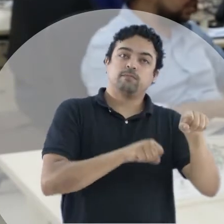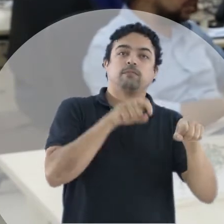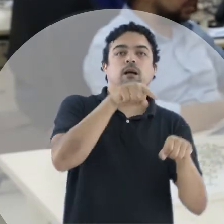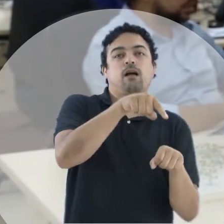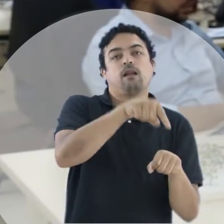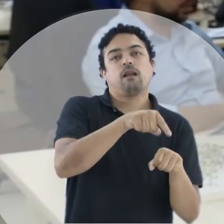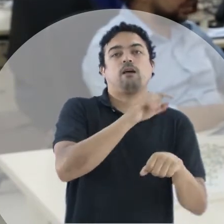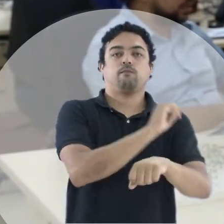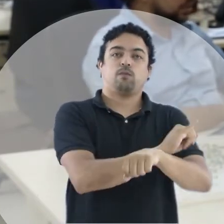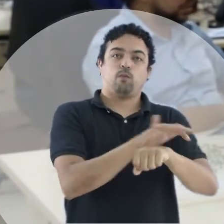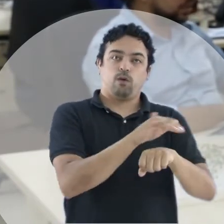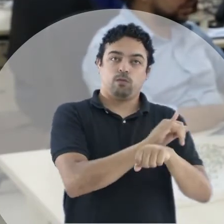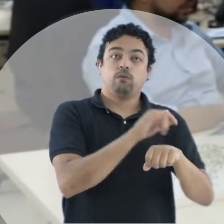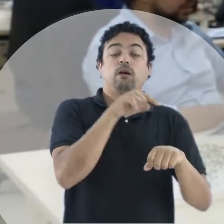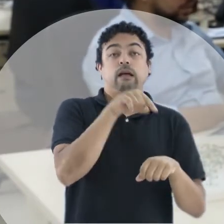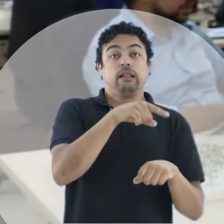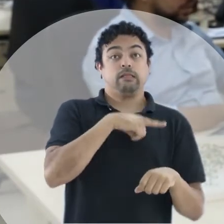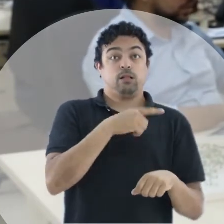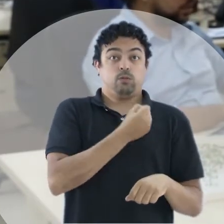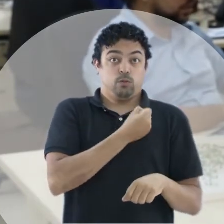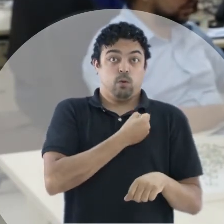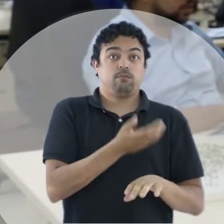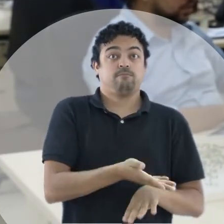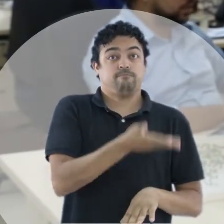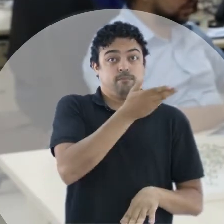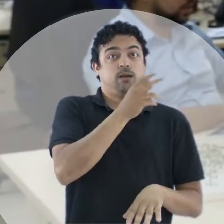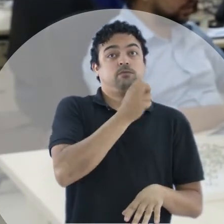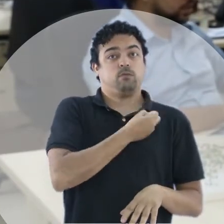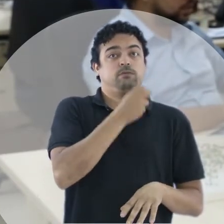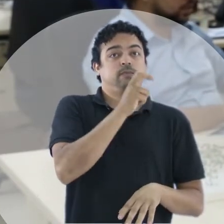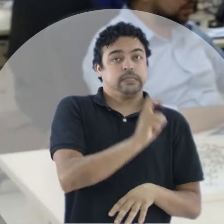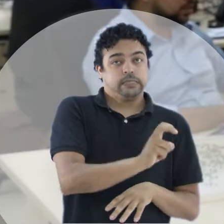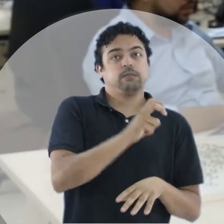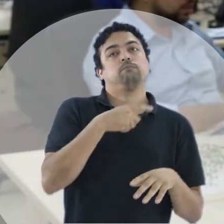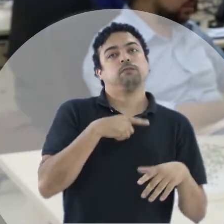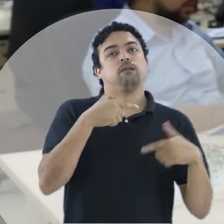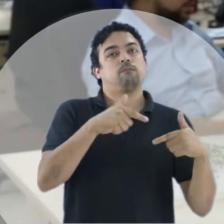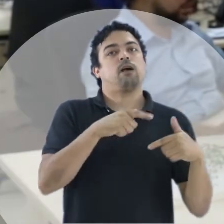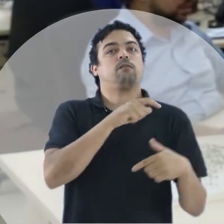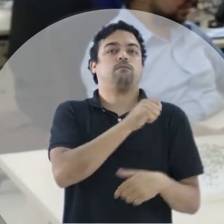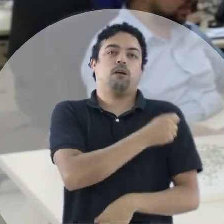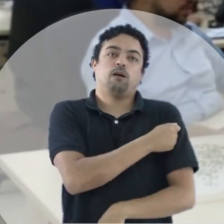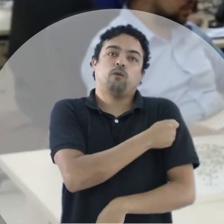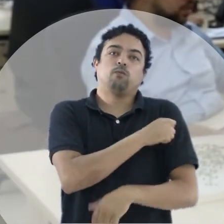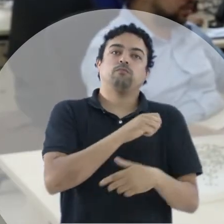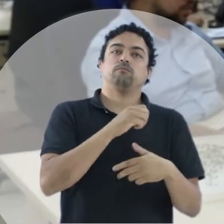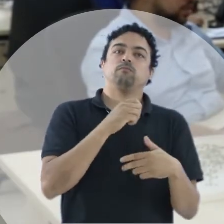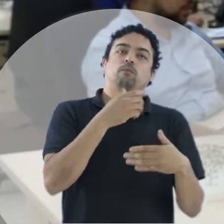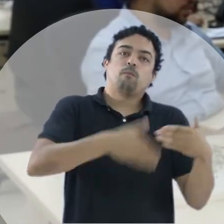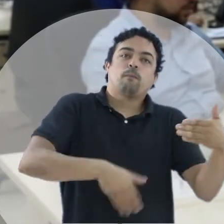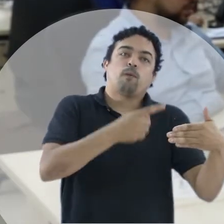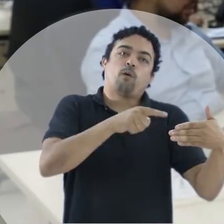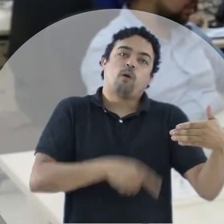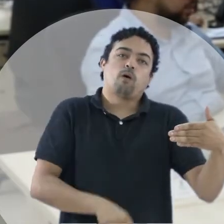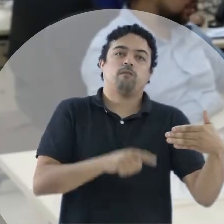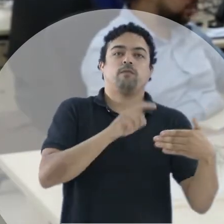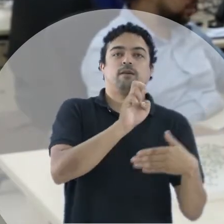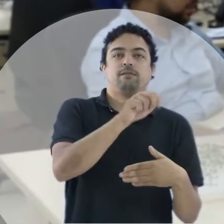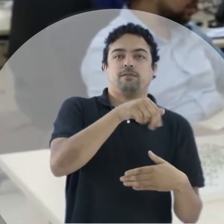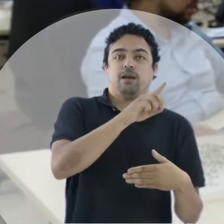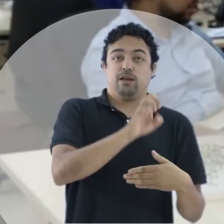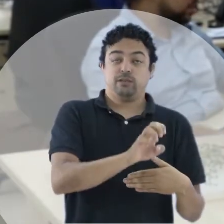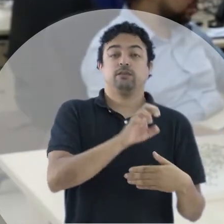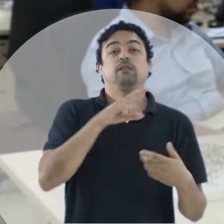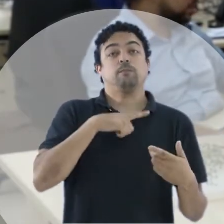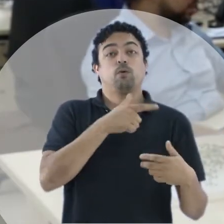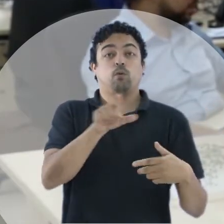do curso de serviço social do campus de Iguatu, que alcançou a nota máxima no Exame Nacional de Desempenho dos Estudantes, o ENAD. Os